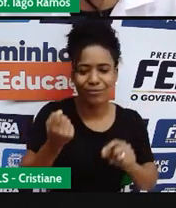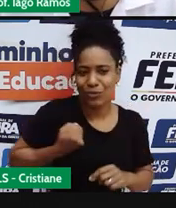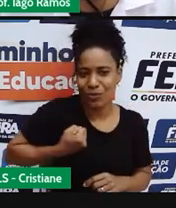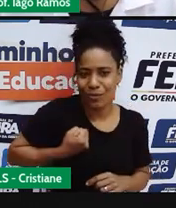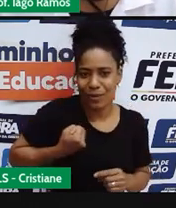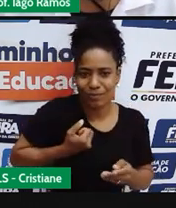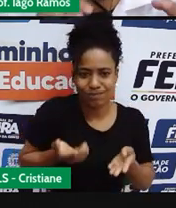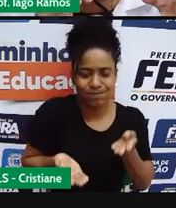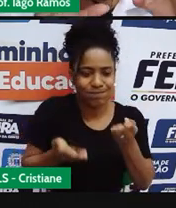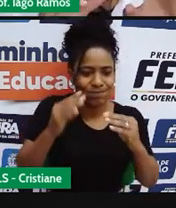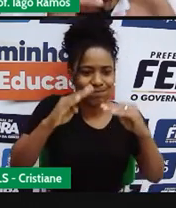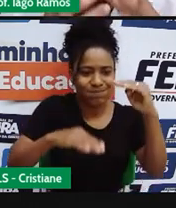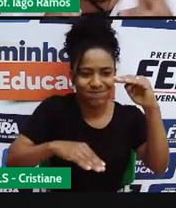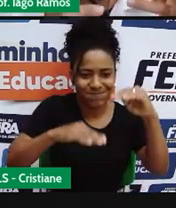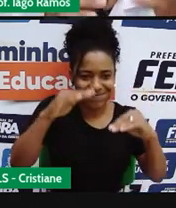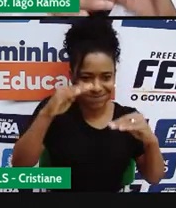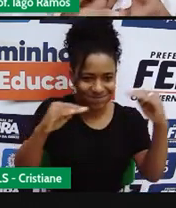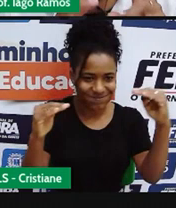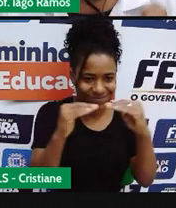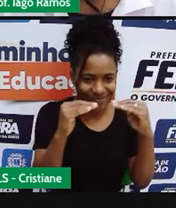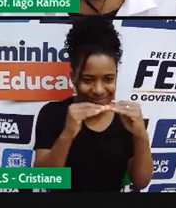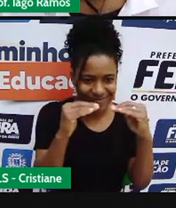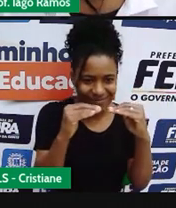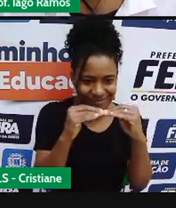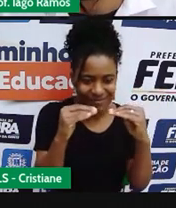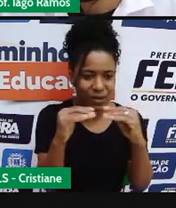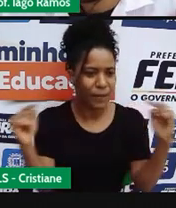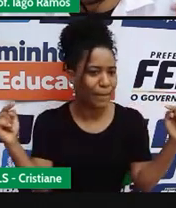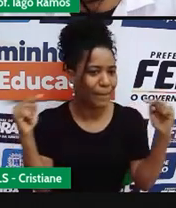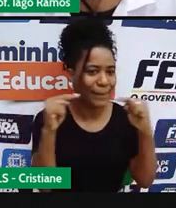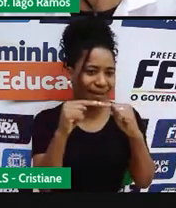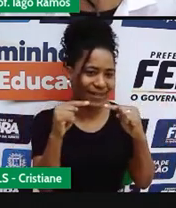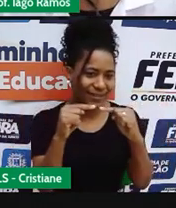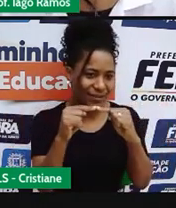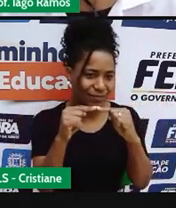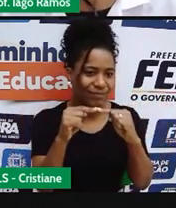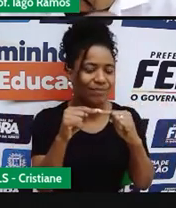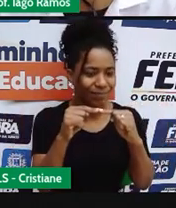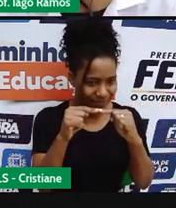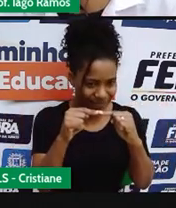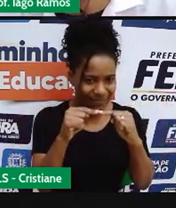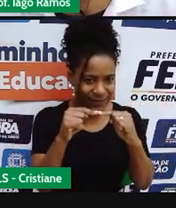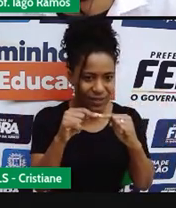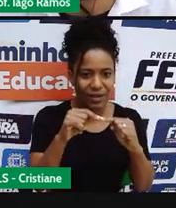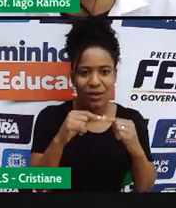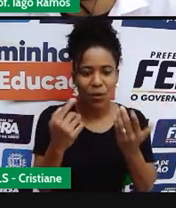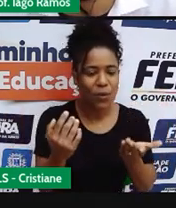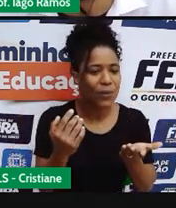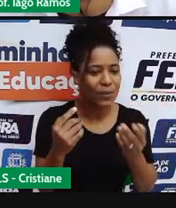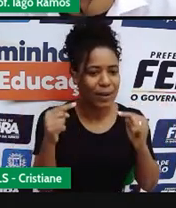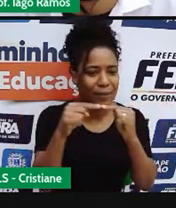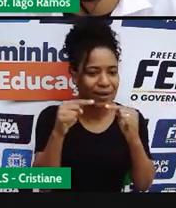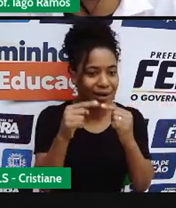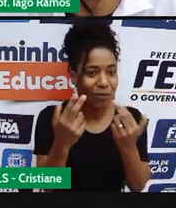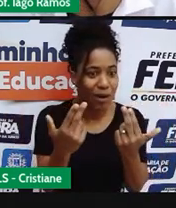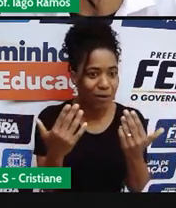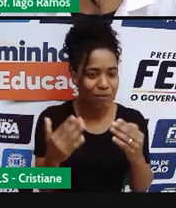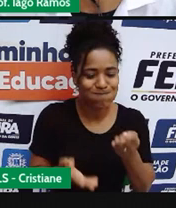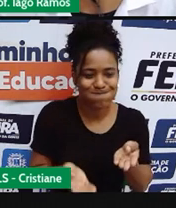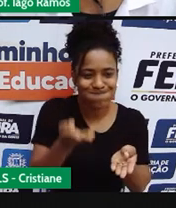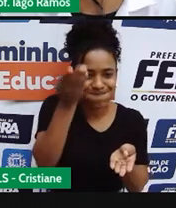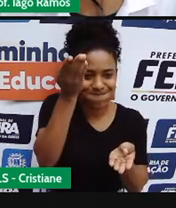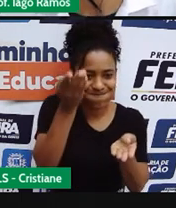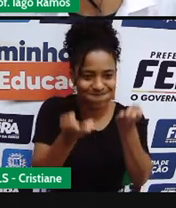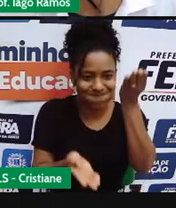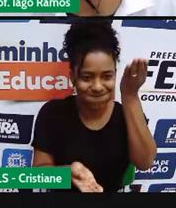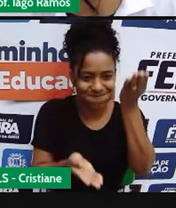proporcionais, que é quando acontece aquela relação, aquela comunicação, ou proporcionalidade, tá? Isso foi